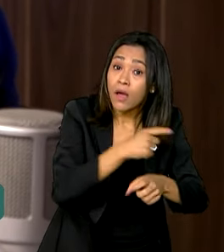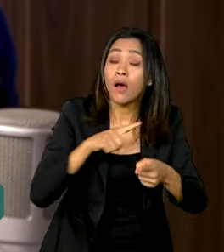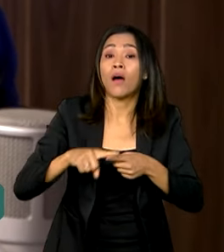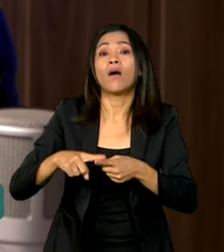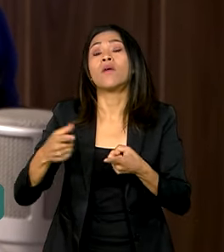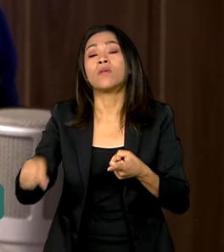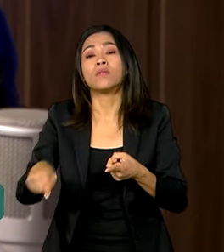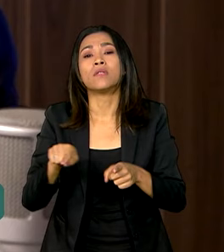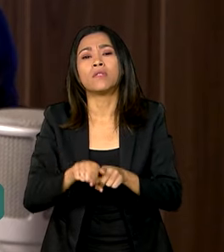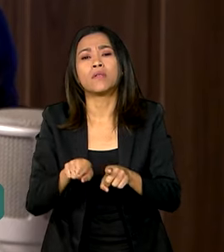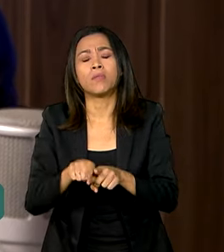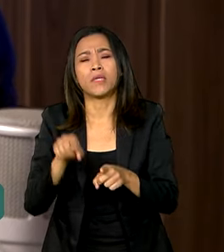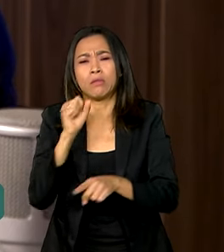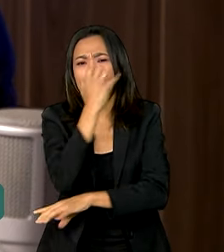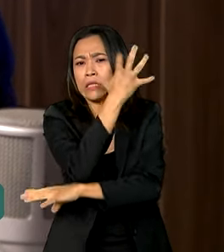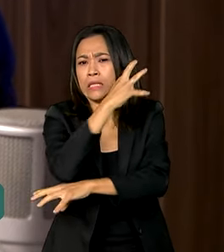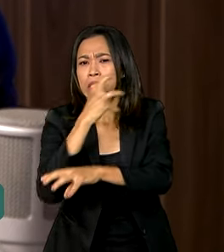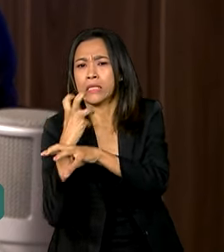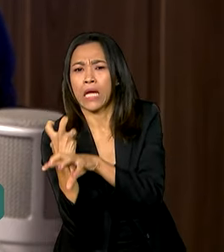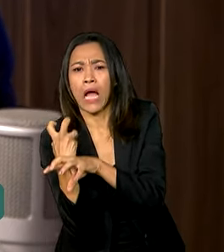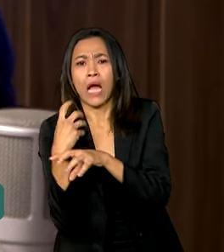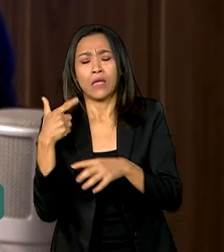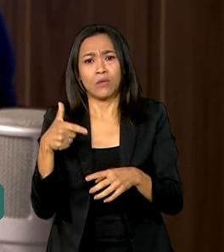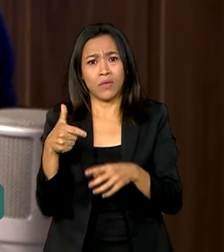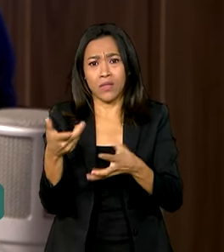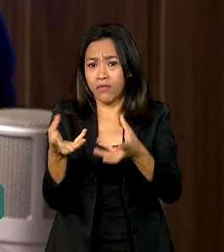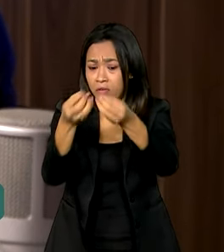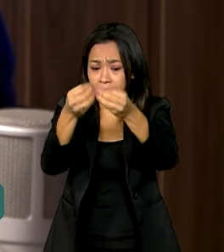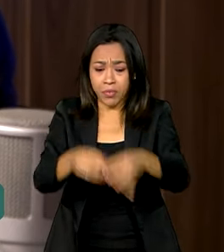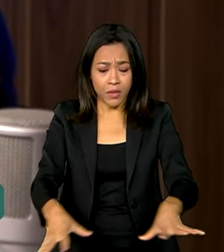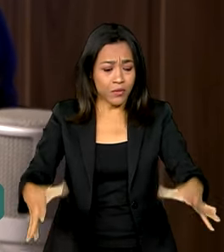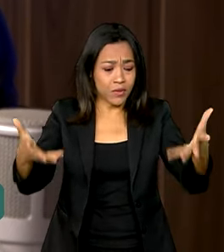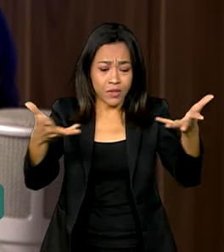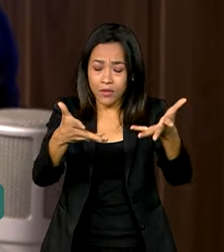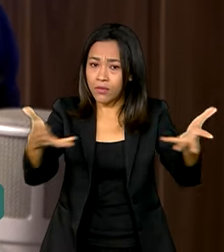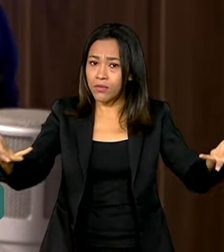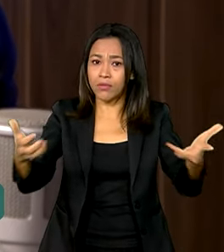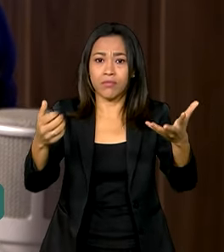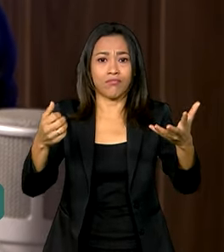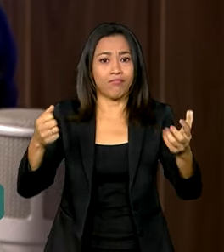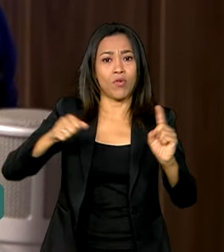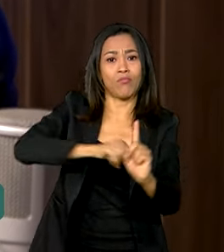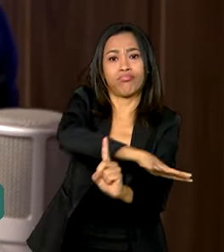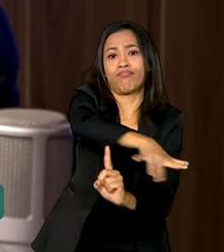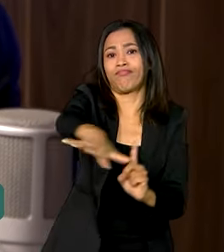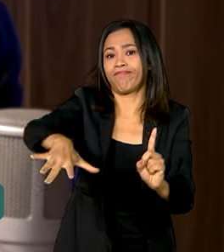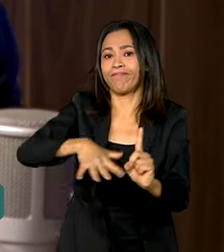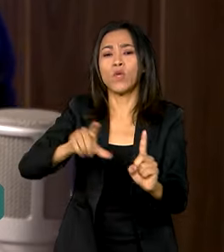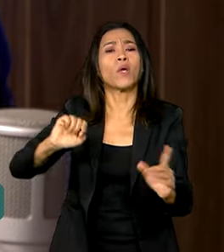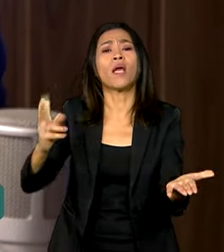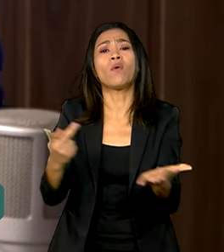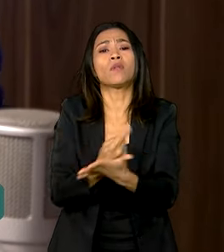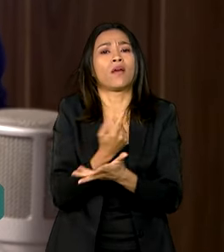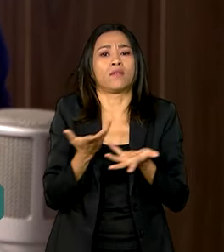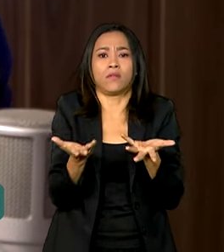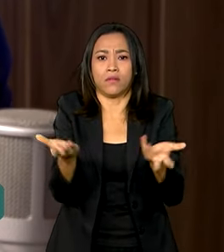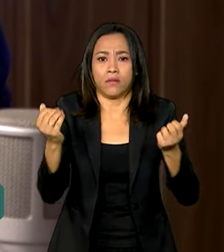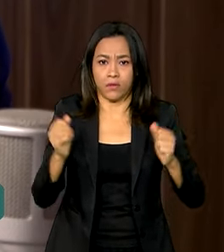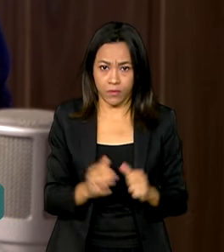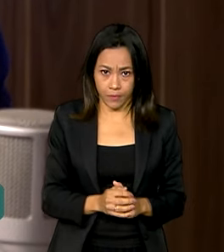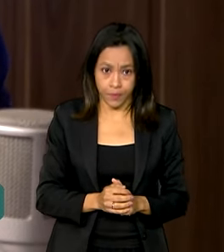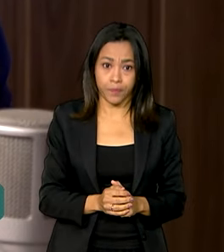efetivamente, esse processo, danos irreparáveis para o meio ambiente. O que acontece? A